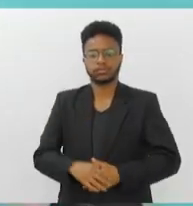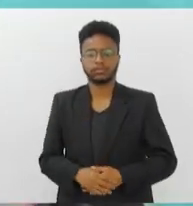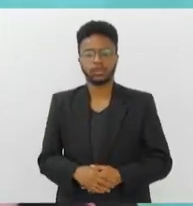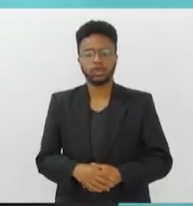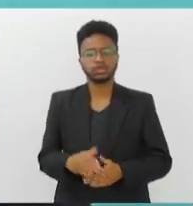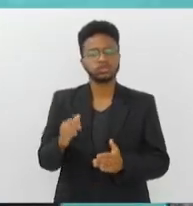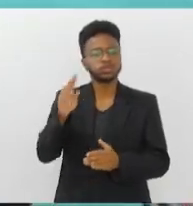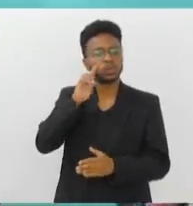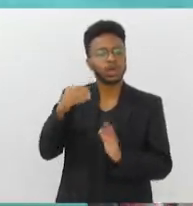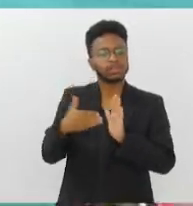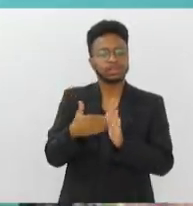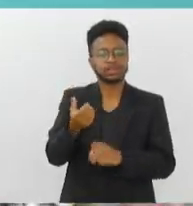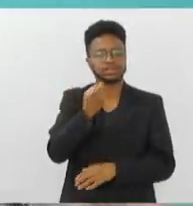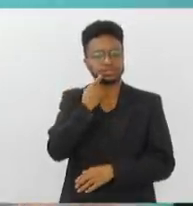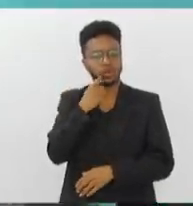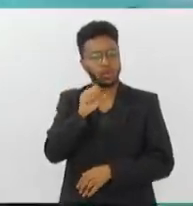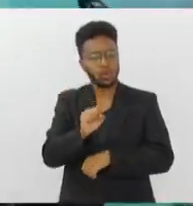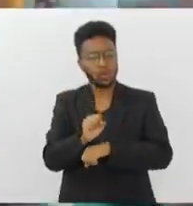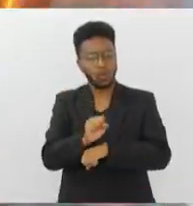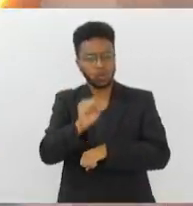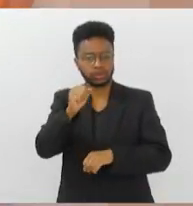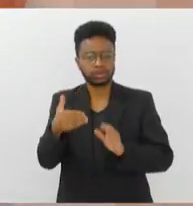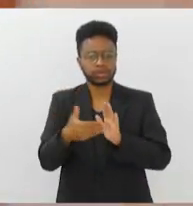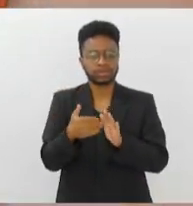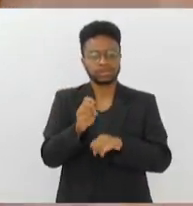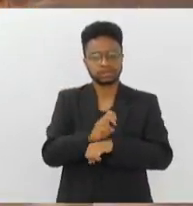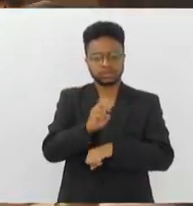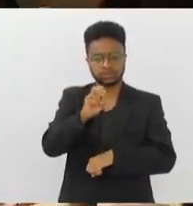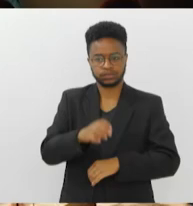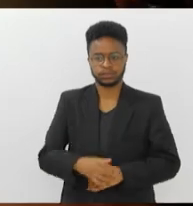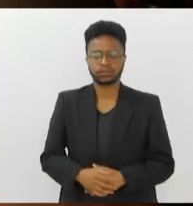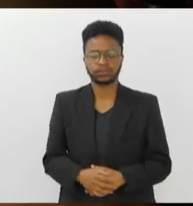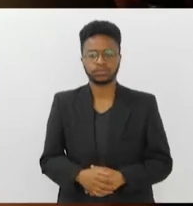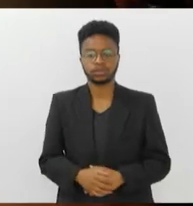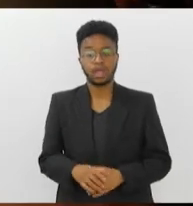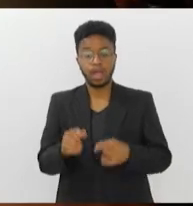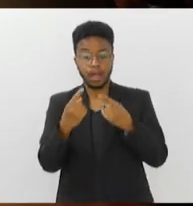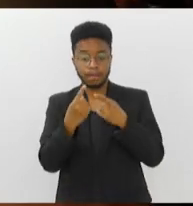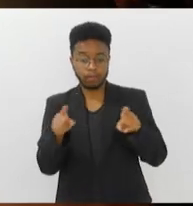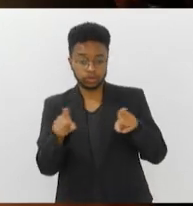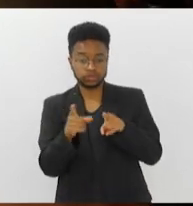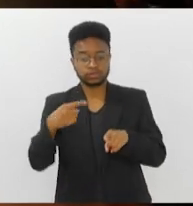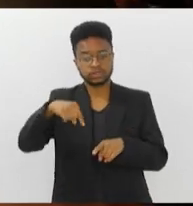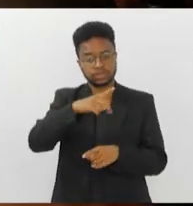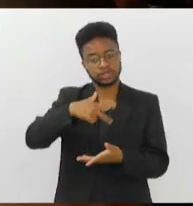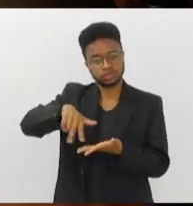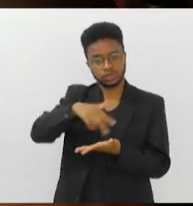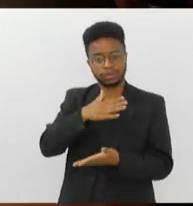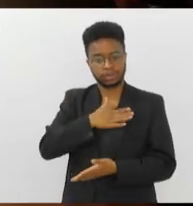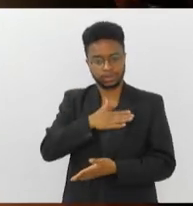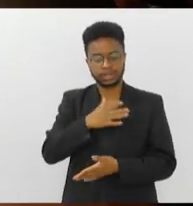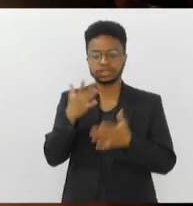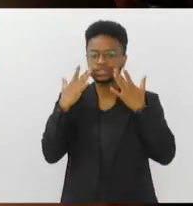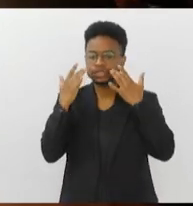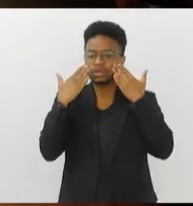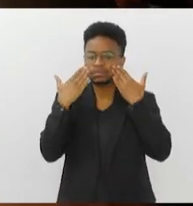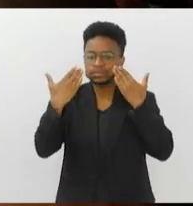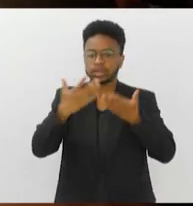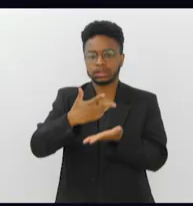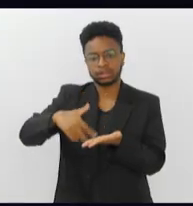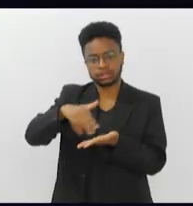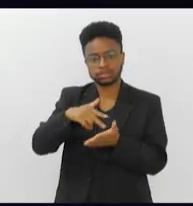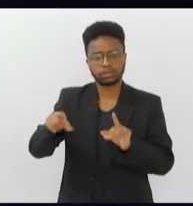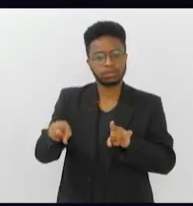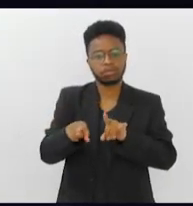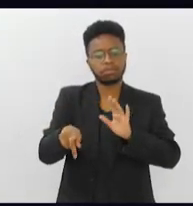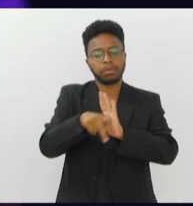de segunda a sexta, das oito da manhã às cinco da tarde. As canções que você dançou para mim, espetáculo de dança com músicas de Roberto